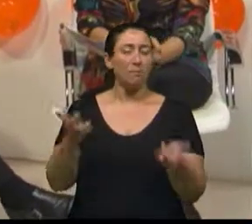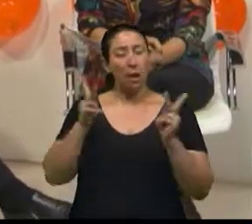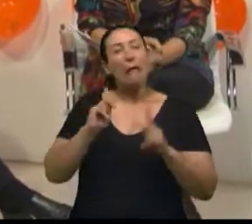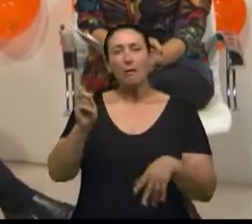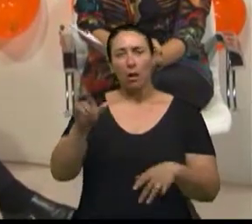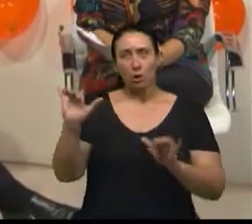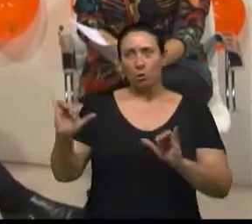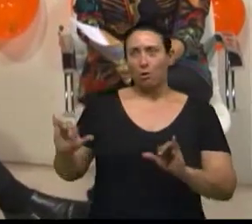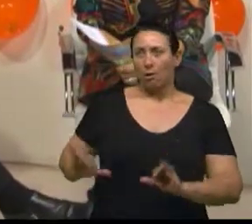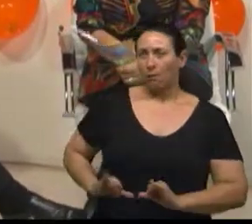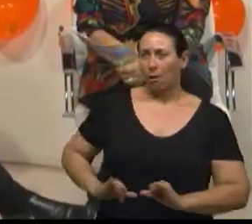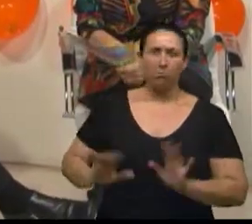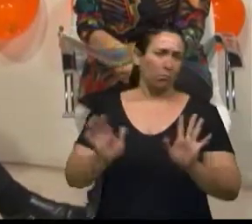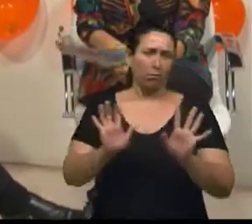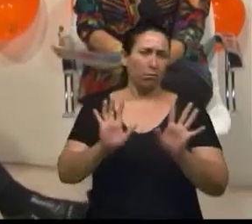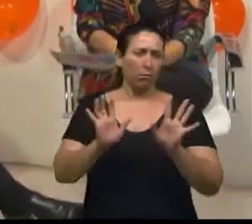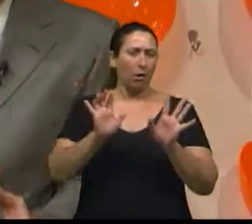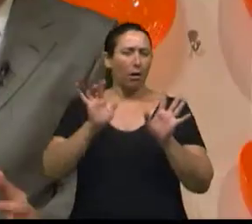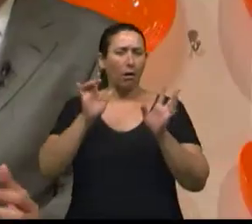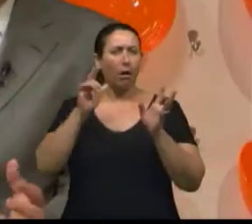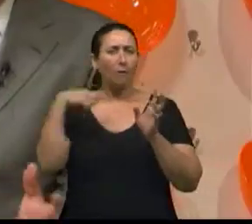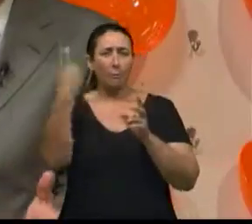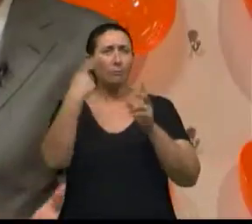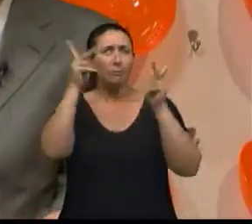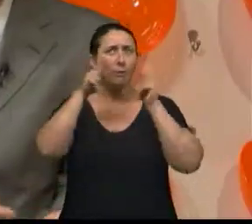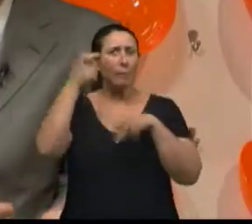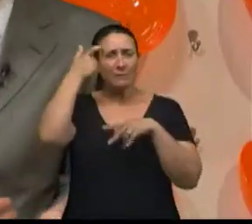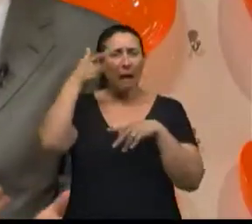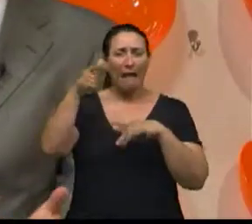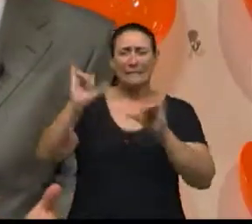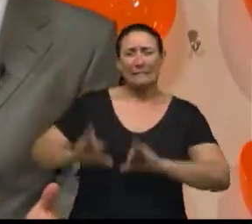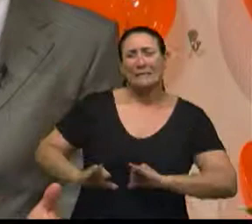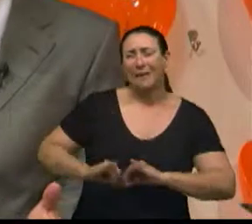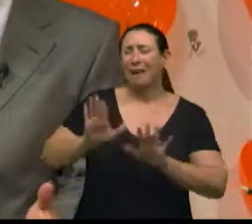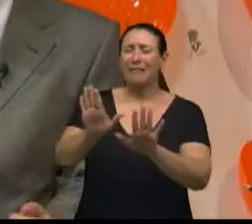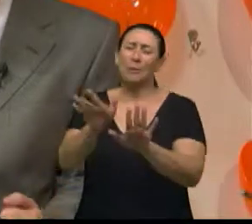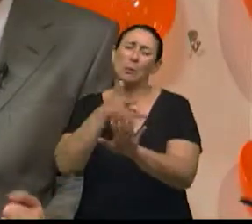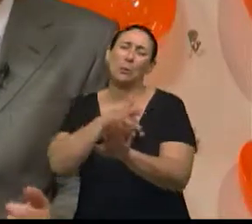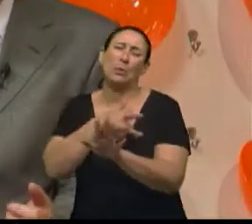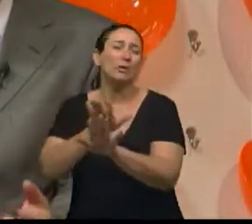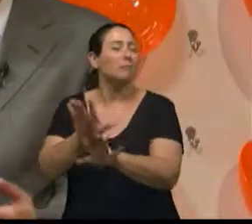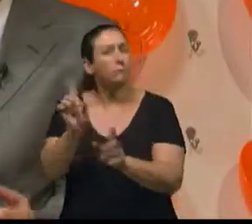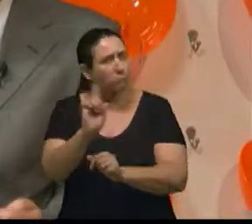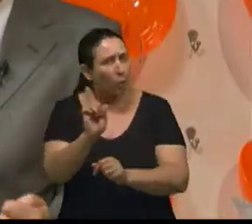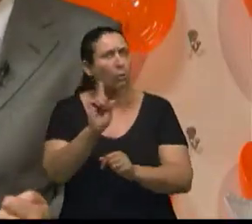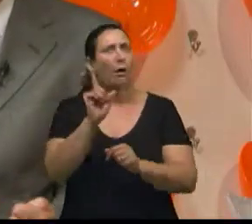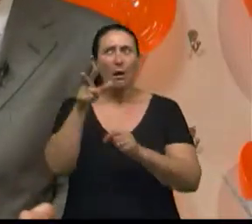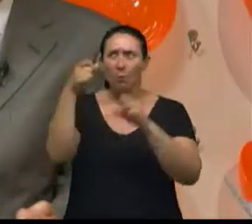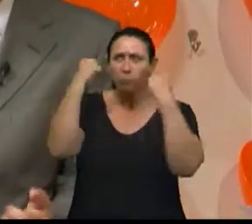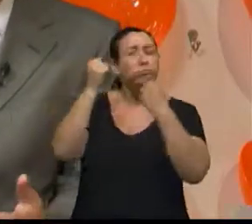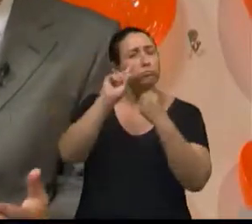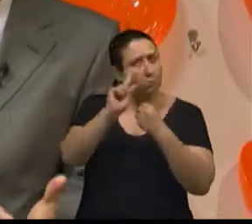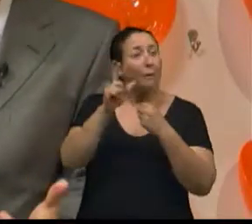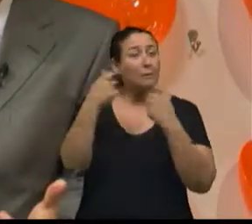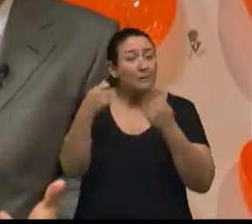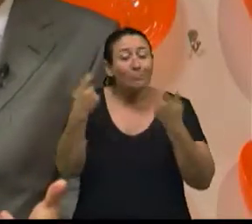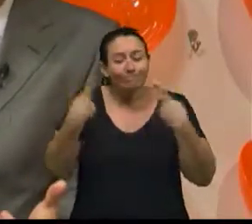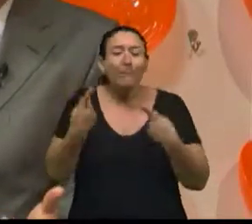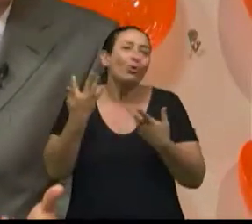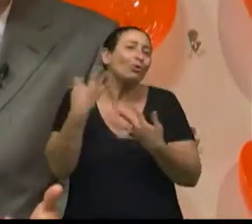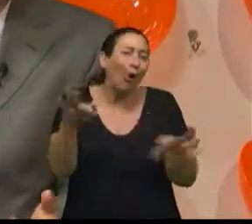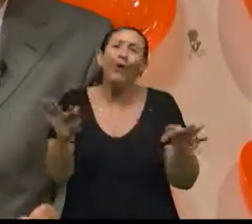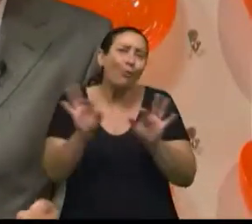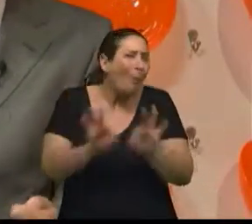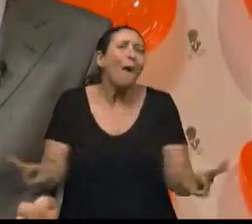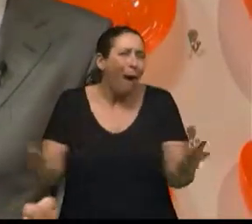sofrer, ela não vai precisar sofrer. Não vai pegar aquele profissional que vai exigir, não, faz parte, tem que ter dor,